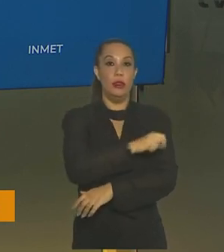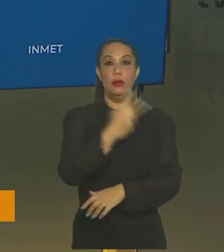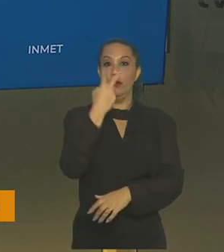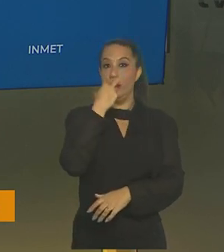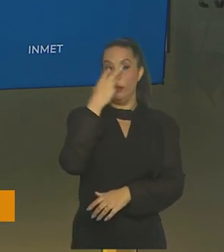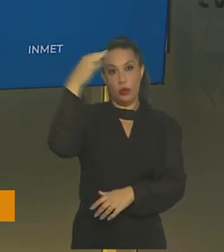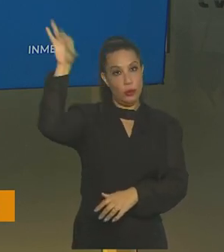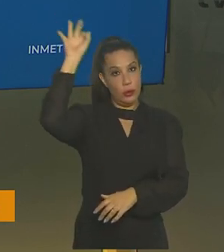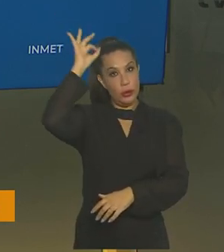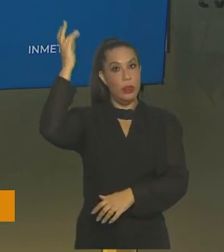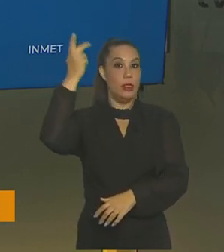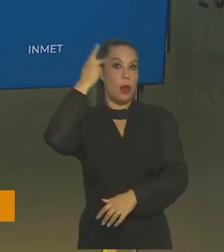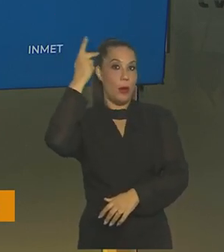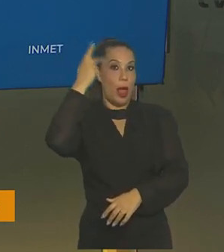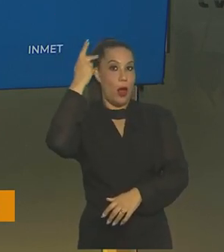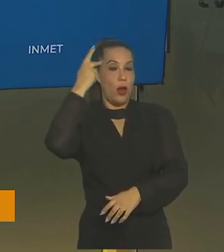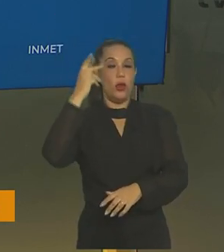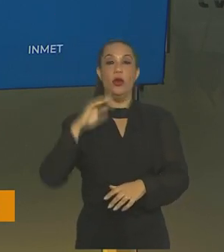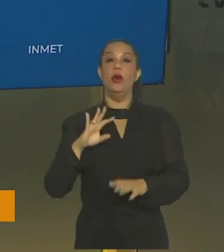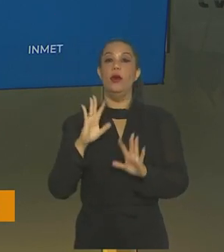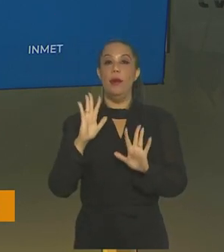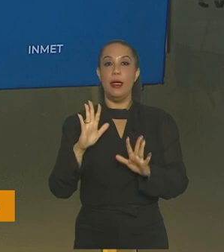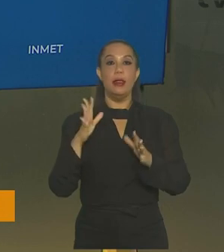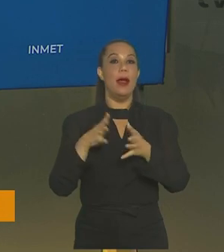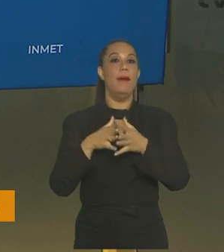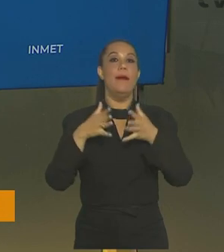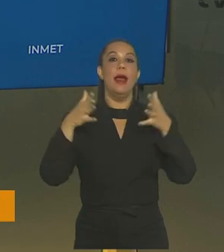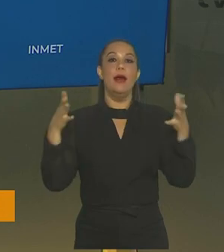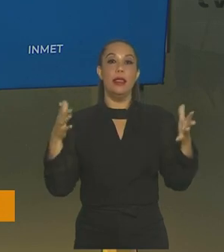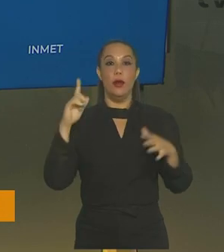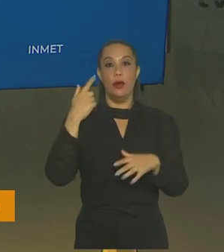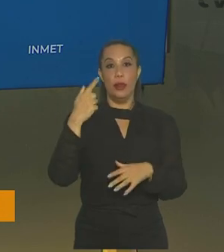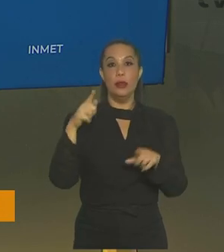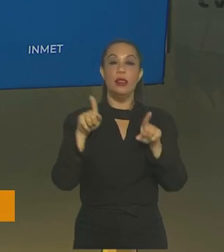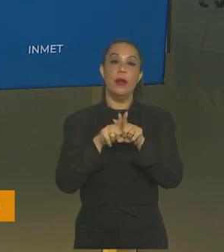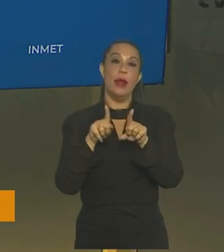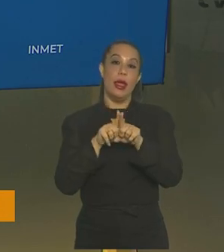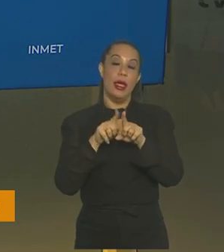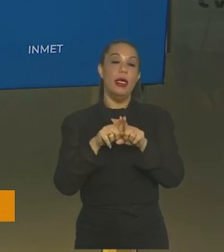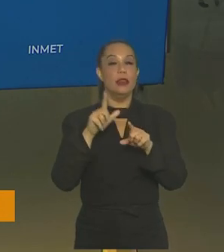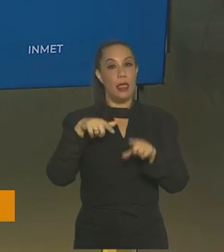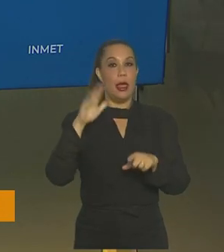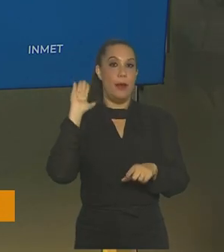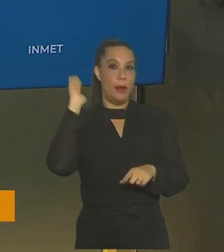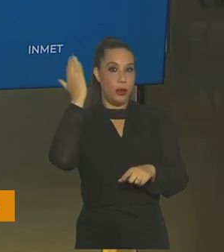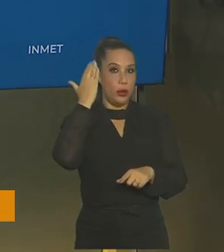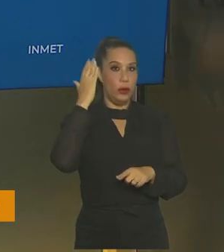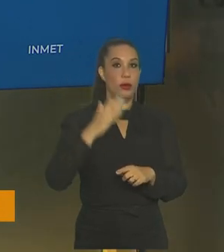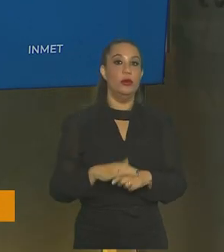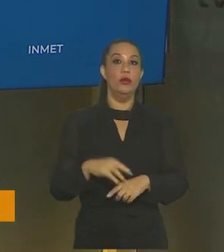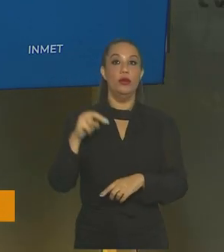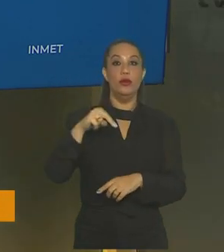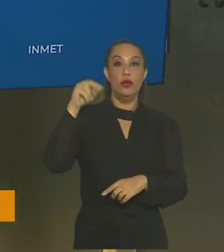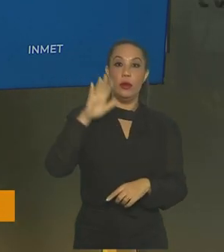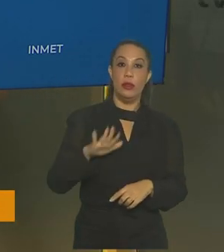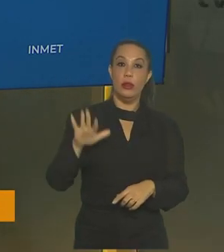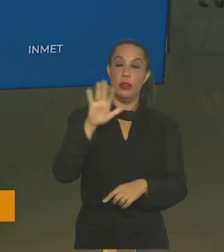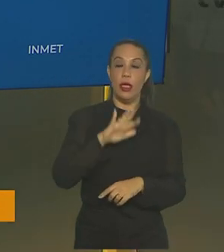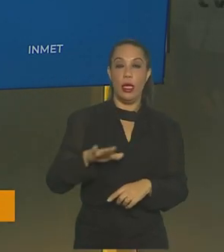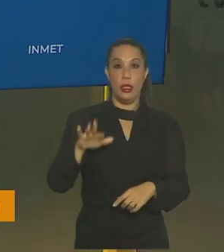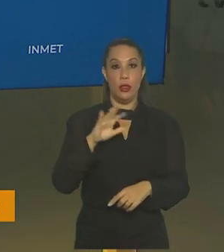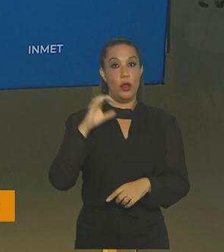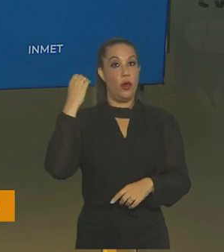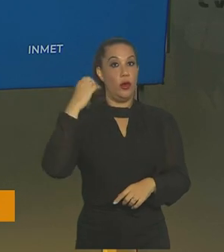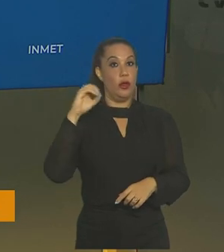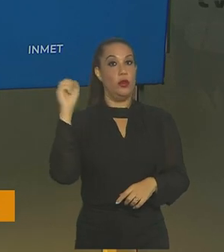Espírito Santo, parte de São Paulo, quase maioria de Goiás e também uma parte de Mato Grosso. No Nordeste e no Rio Grande